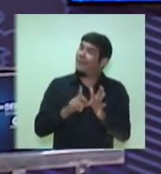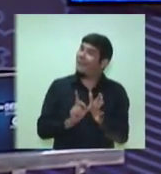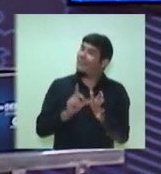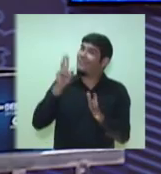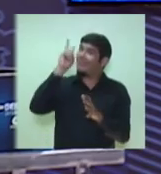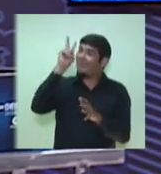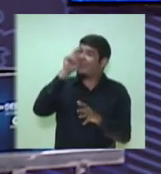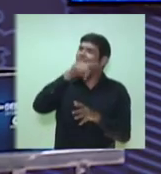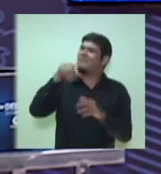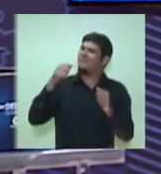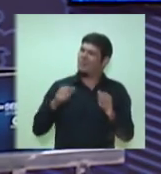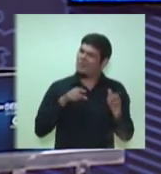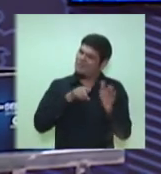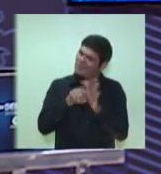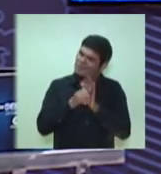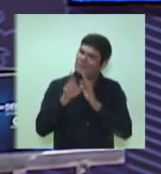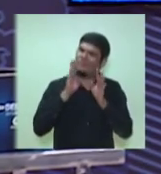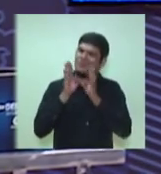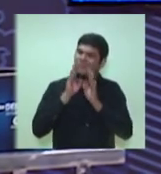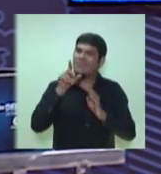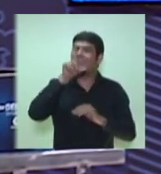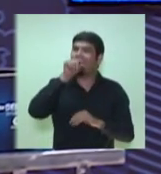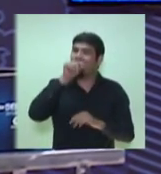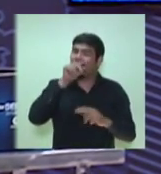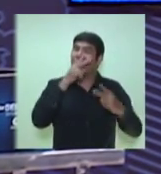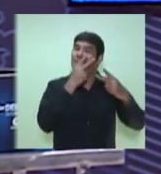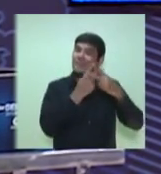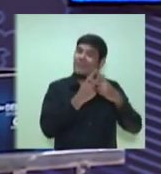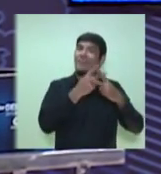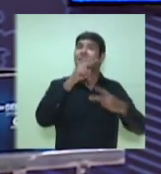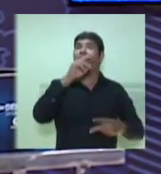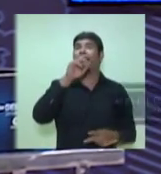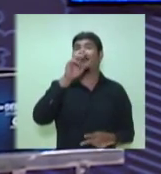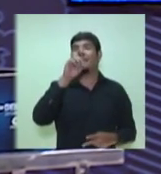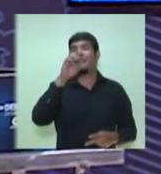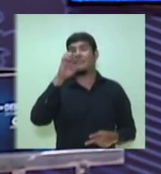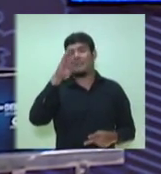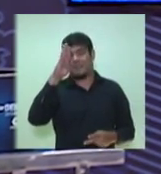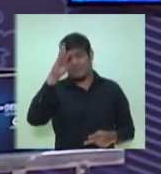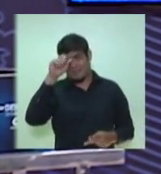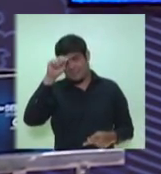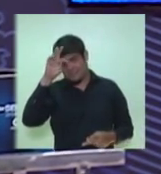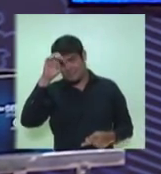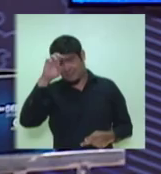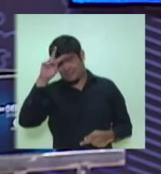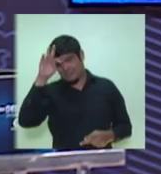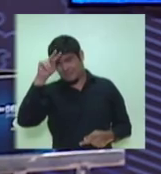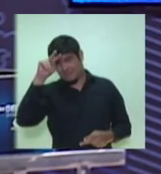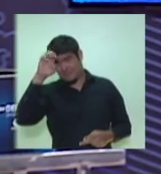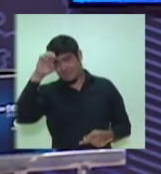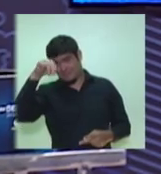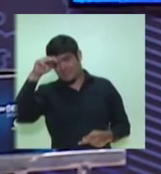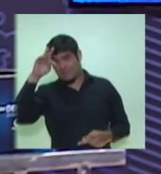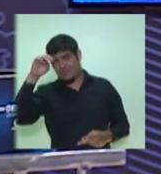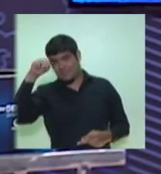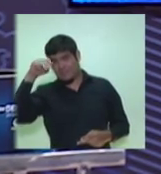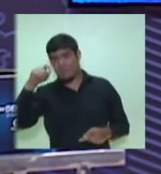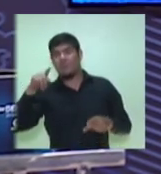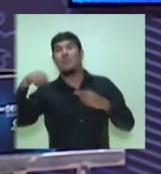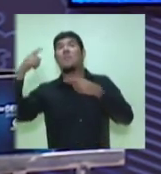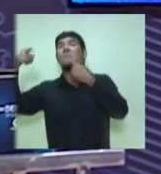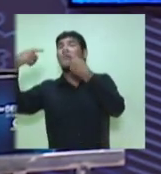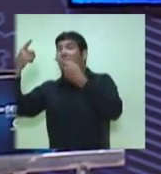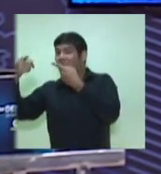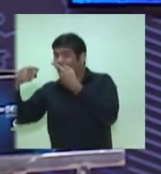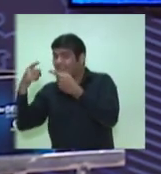é claro, que você pode fazer perguntas pelo Twitter do Em Tempo, usando a hashtag DebateTVEmTempo. No próximo bloco, nós vamos ler as suas perguntas de